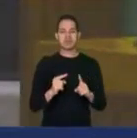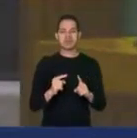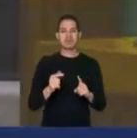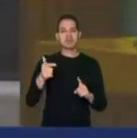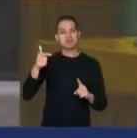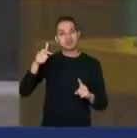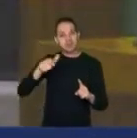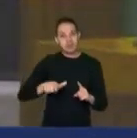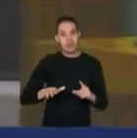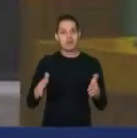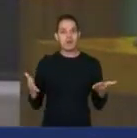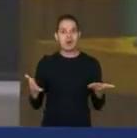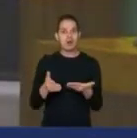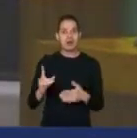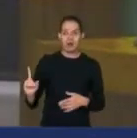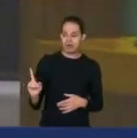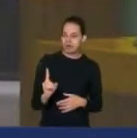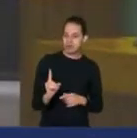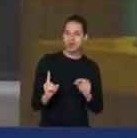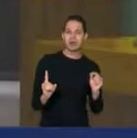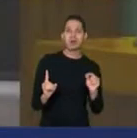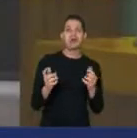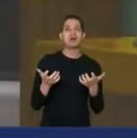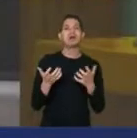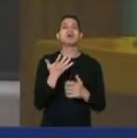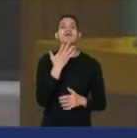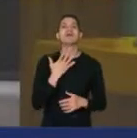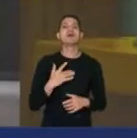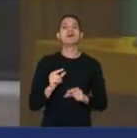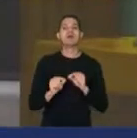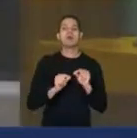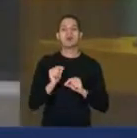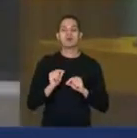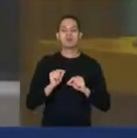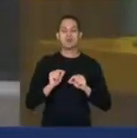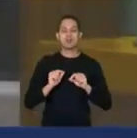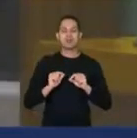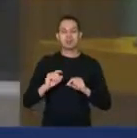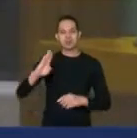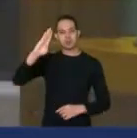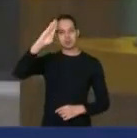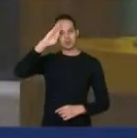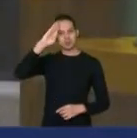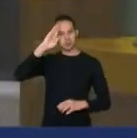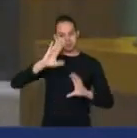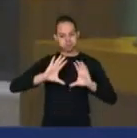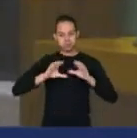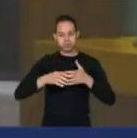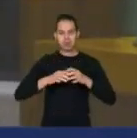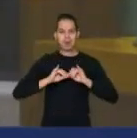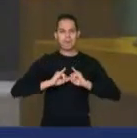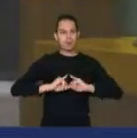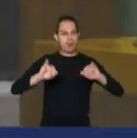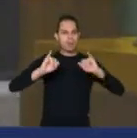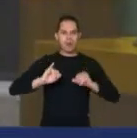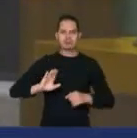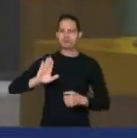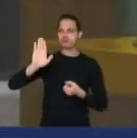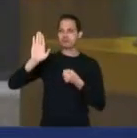vez agora vai querer usar o Exército para fazer campanha eleitoral.